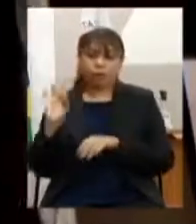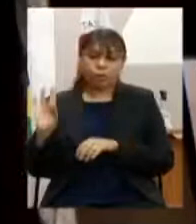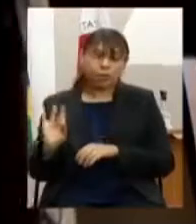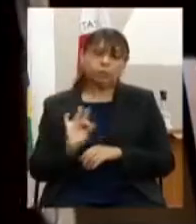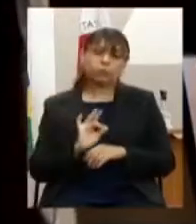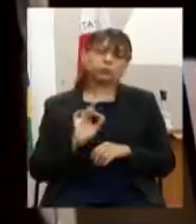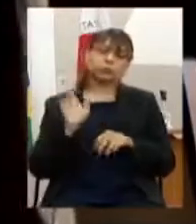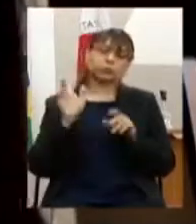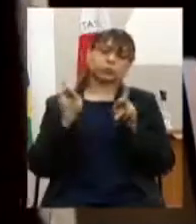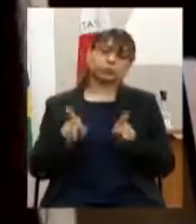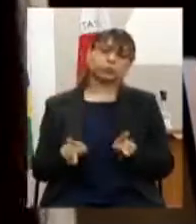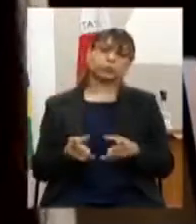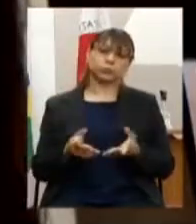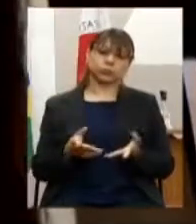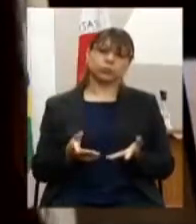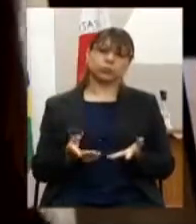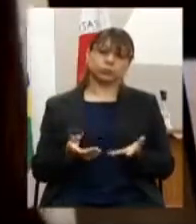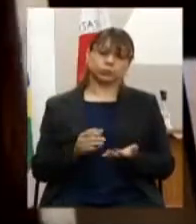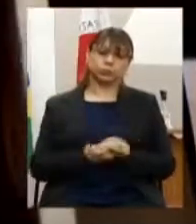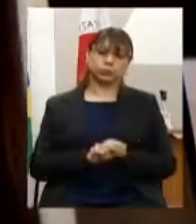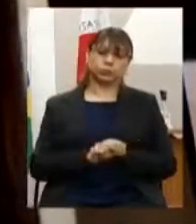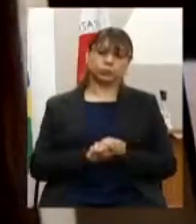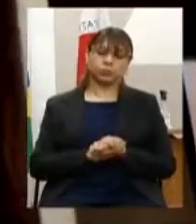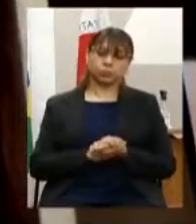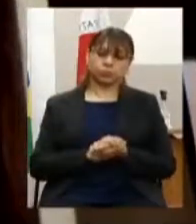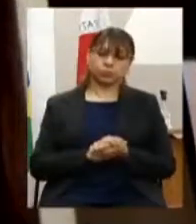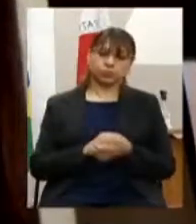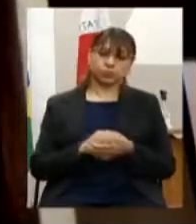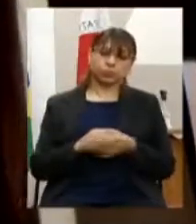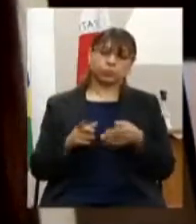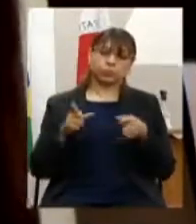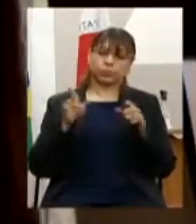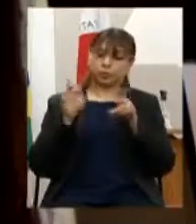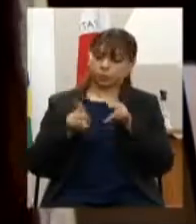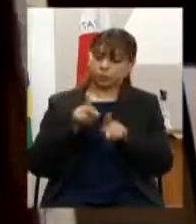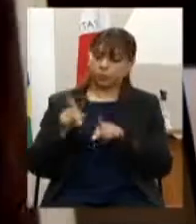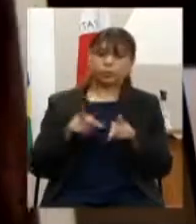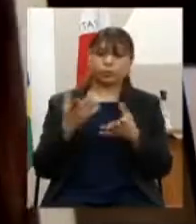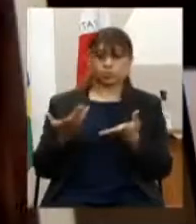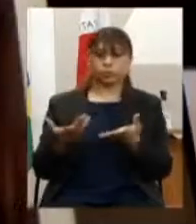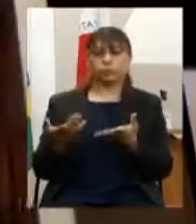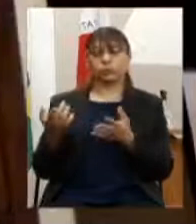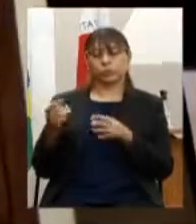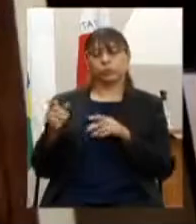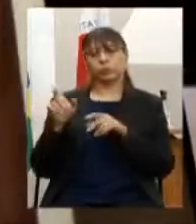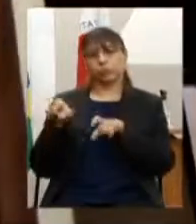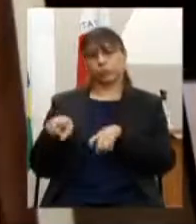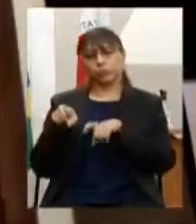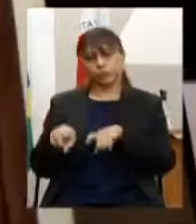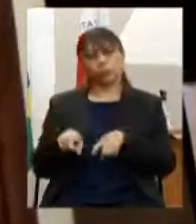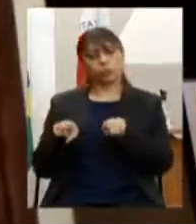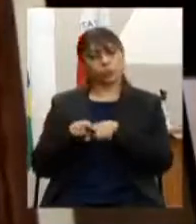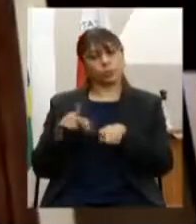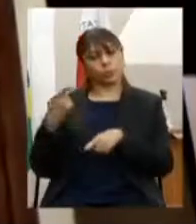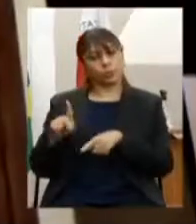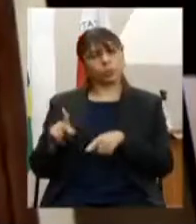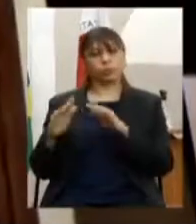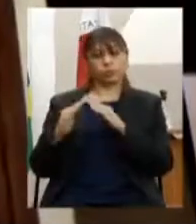criativas e colaborativas de proteção à população do campo bem como as suas propriedades